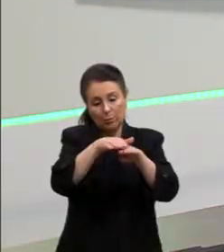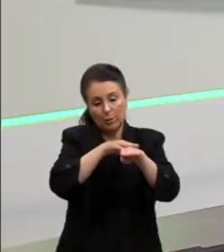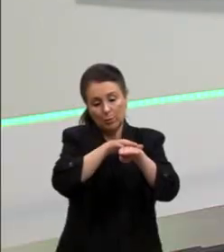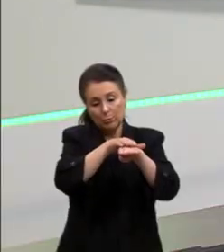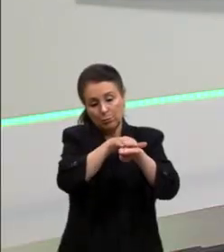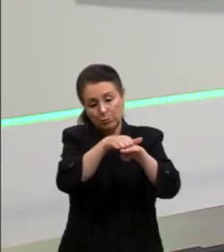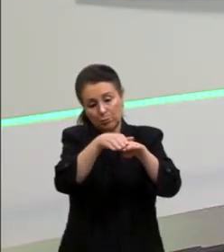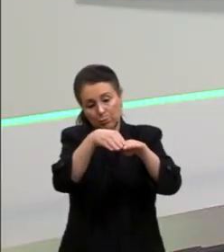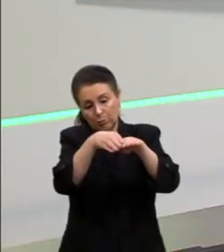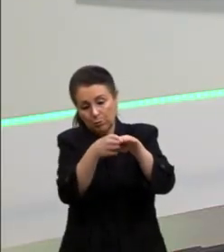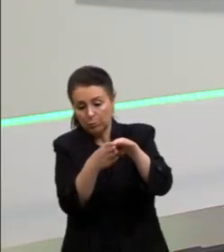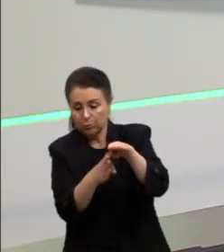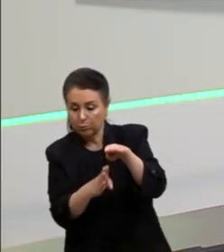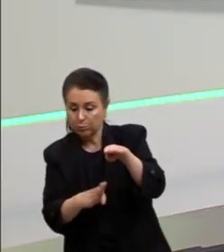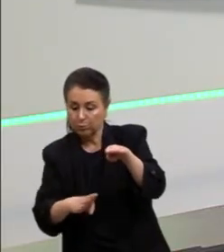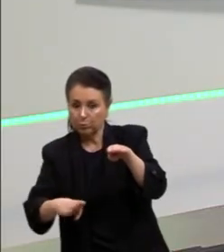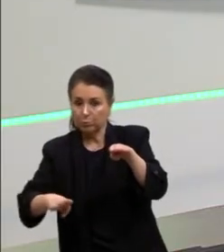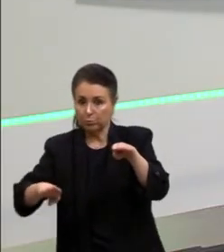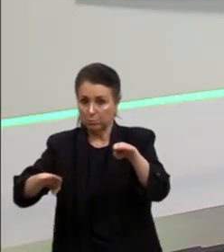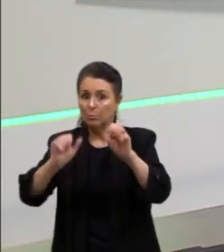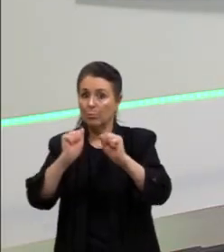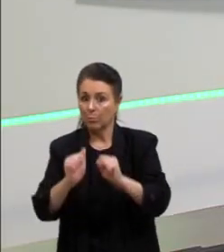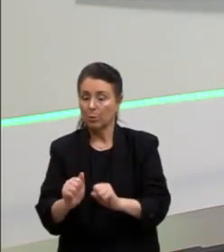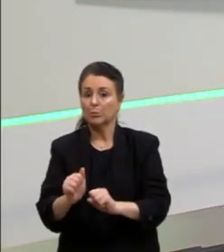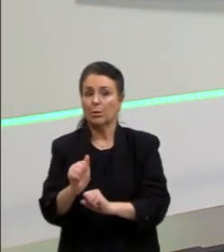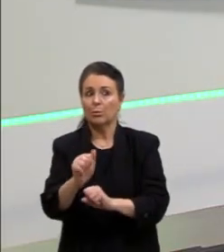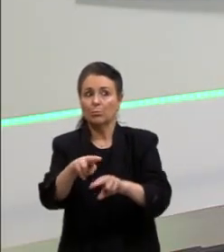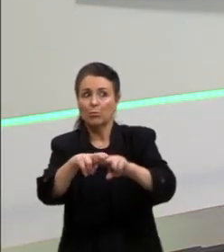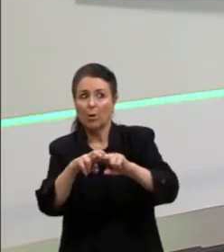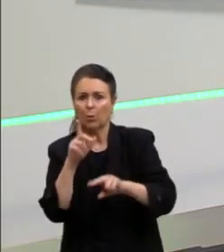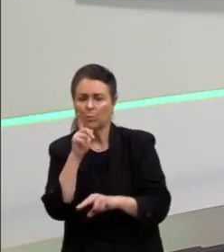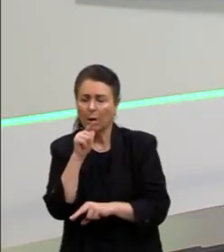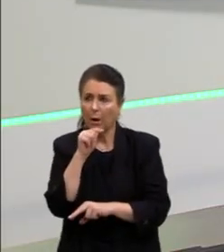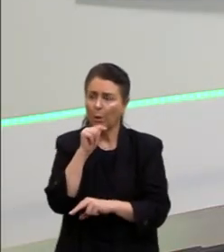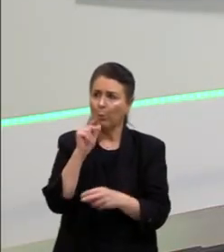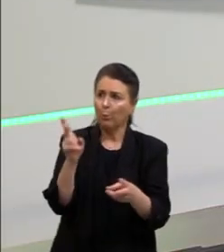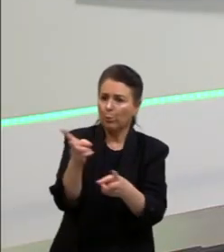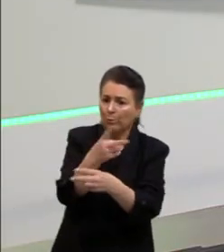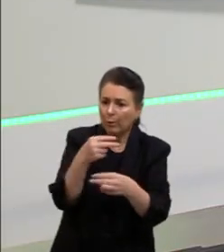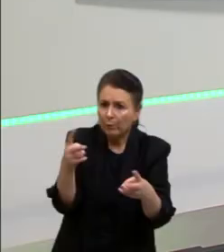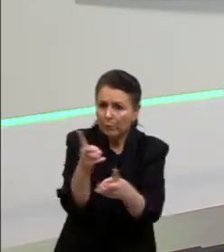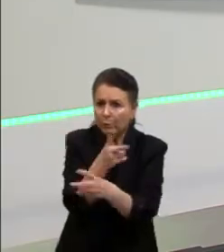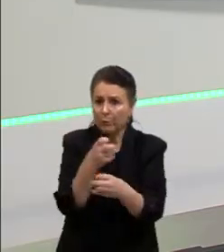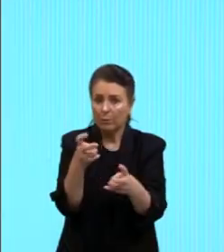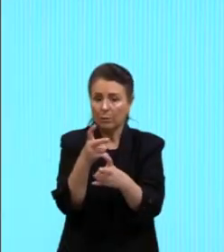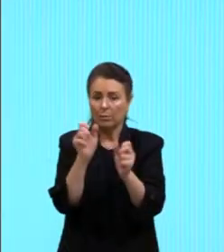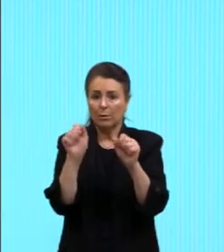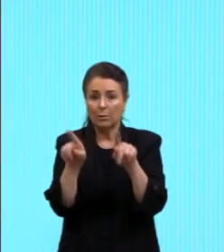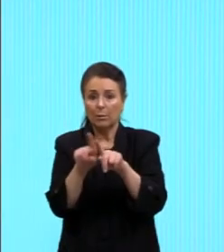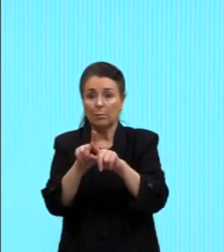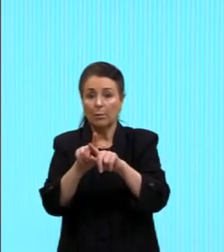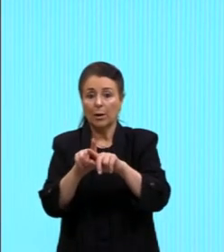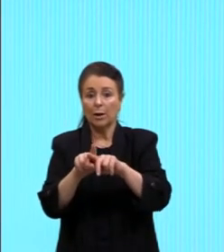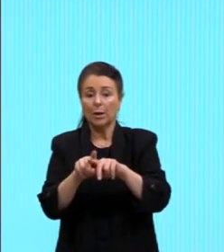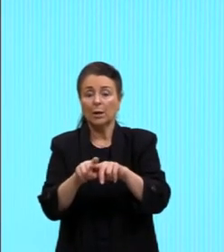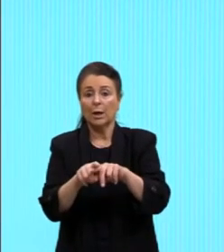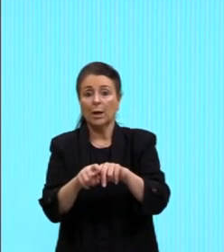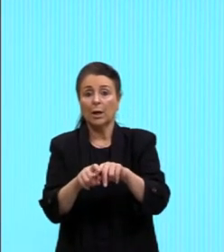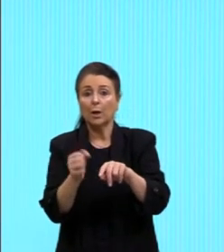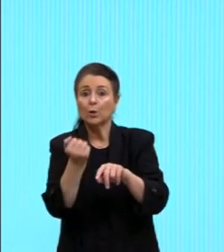por... por... por... por... por... vento, por ação propriamente também glacial, entre outras coisas.